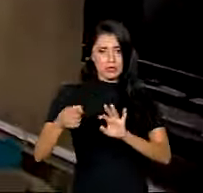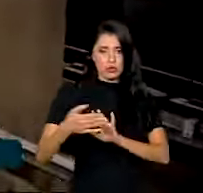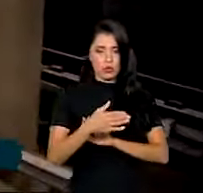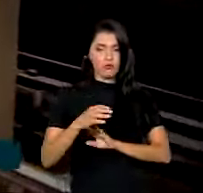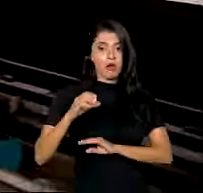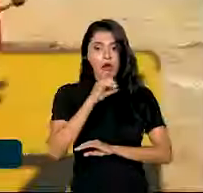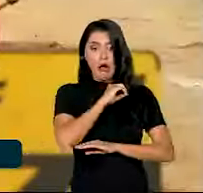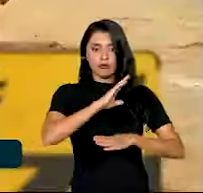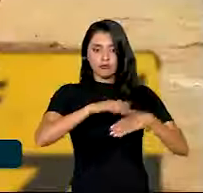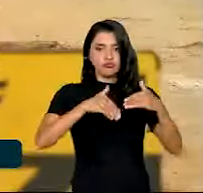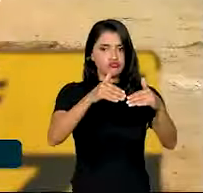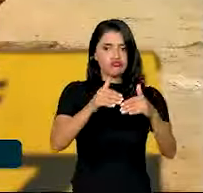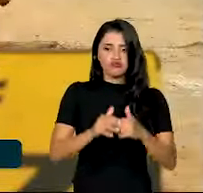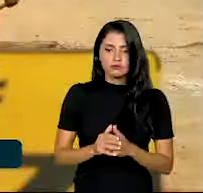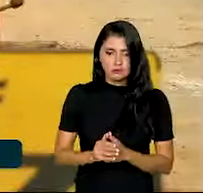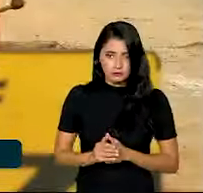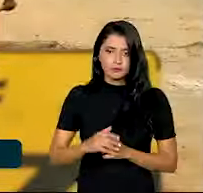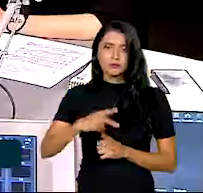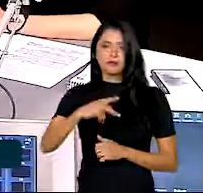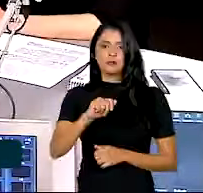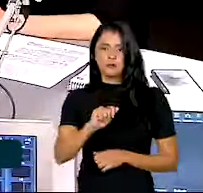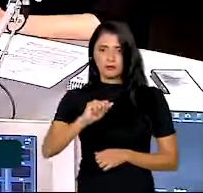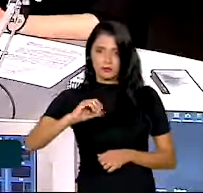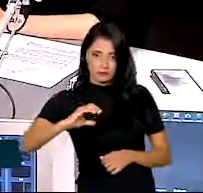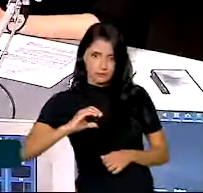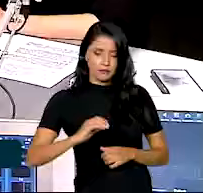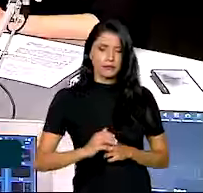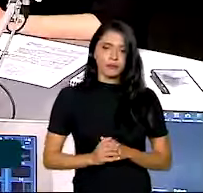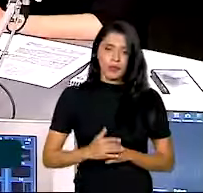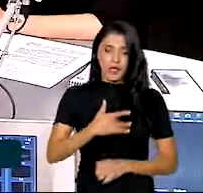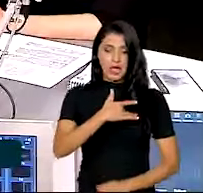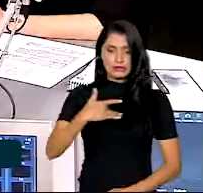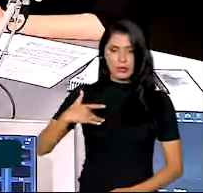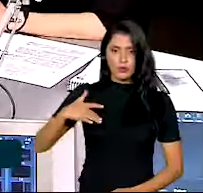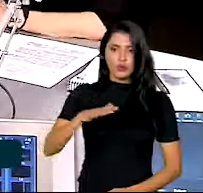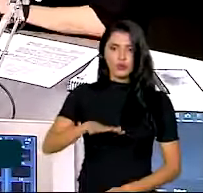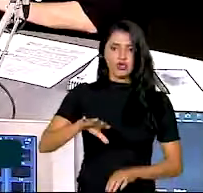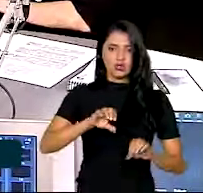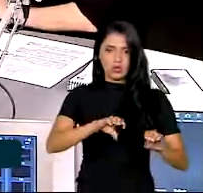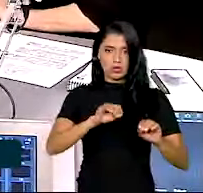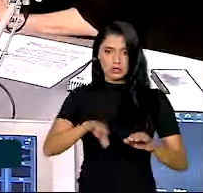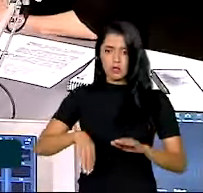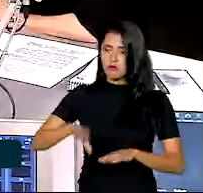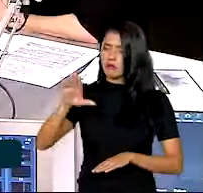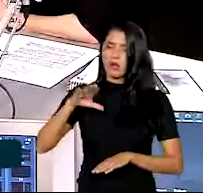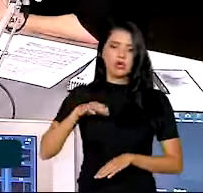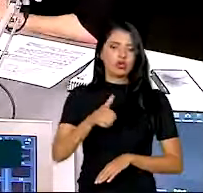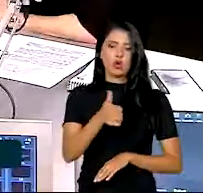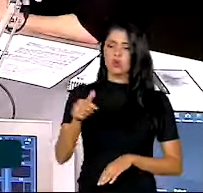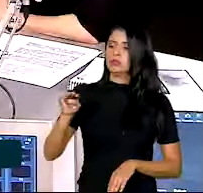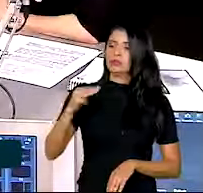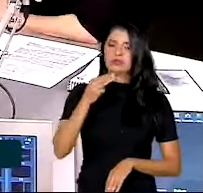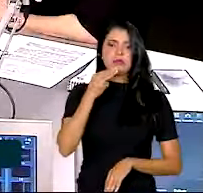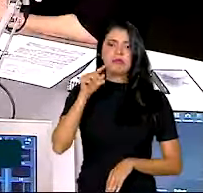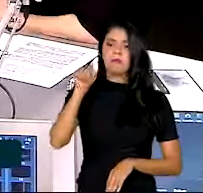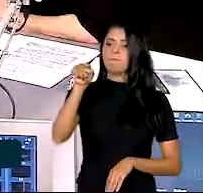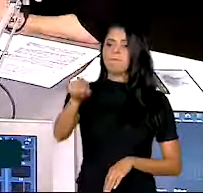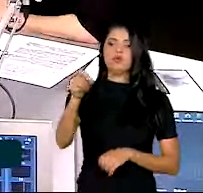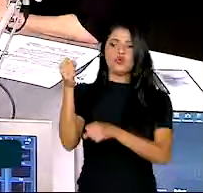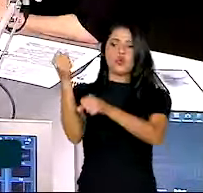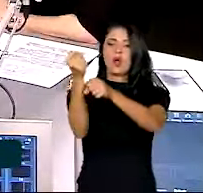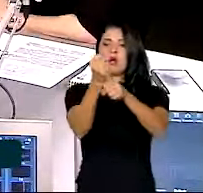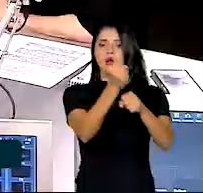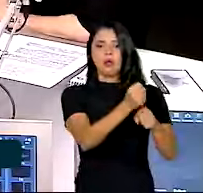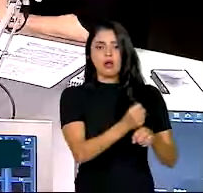aceleração do crescimento, o PAC. Na saúde e na educação são mais de 11 mil obras, então o